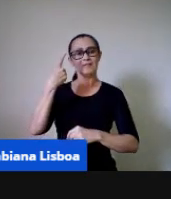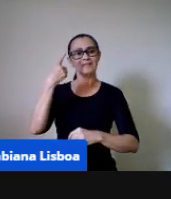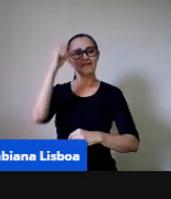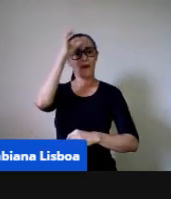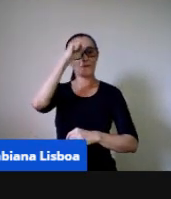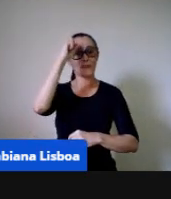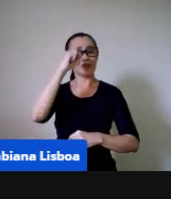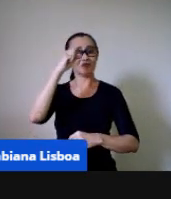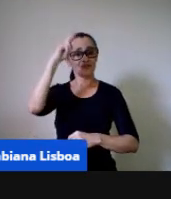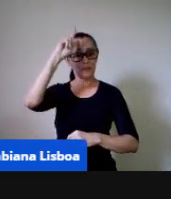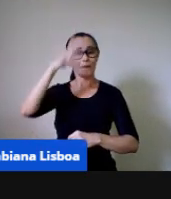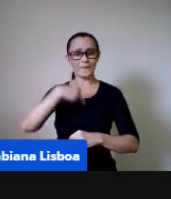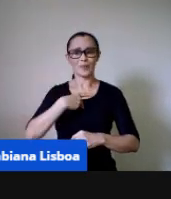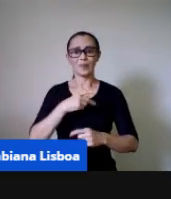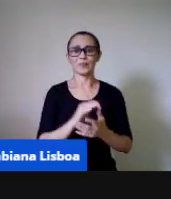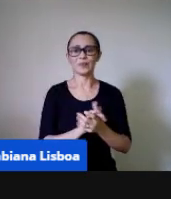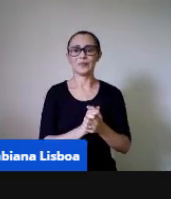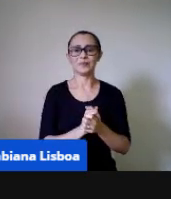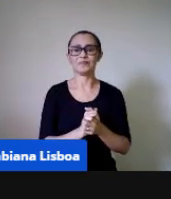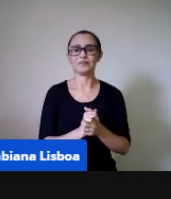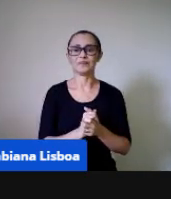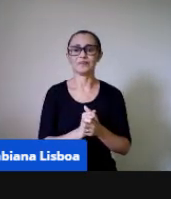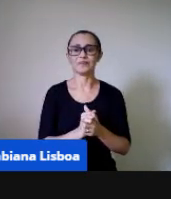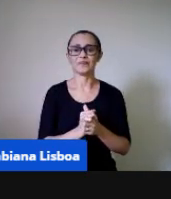Pode passar esse slide, por favor.